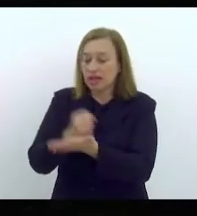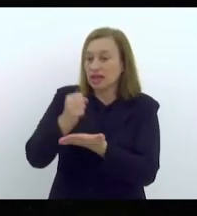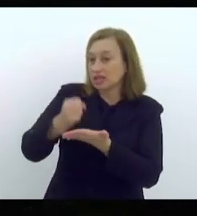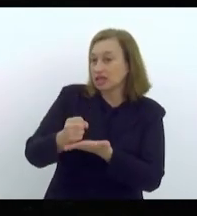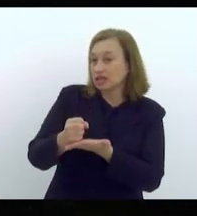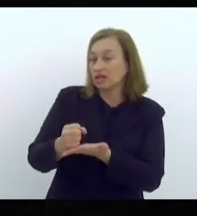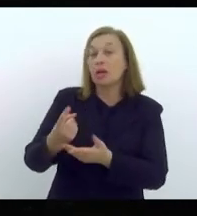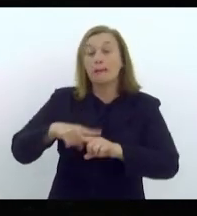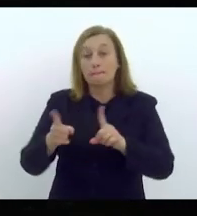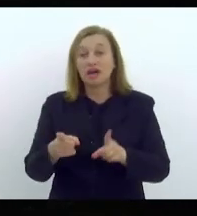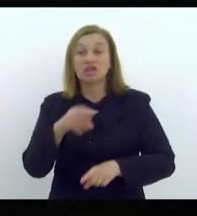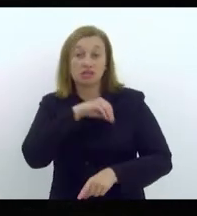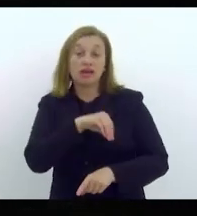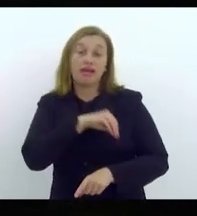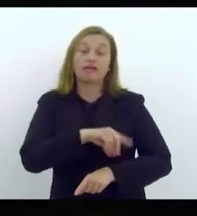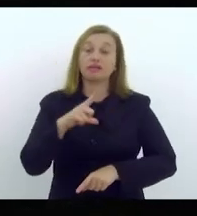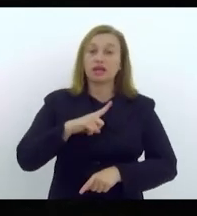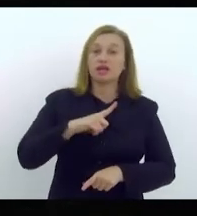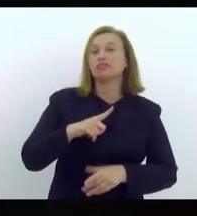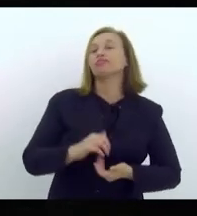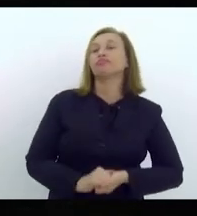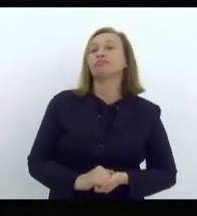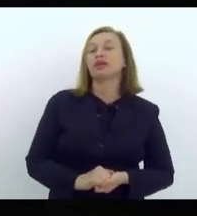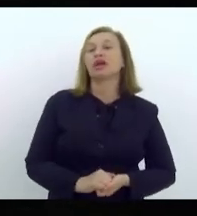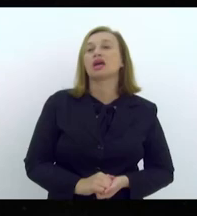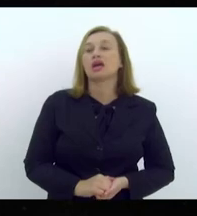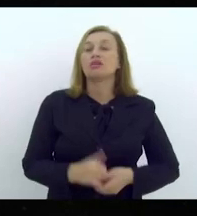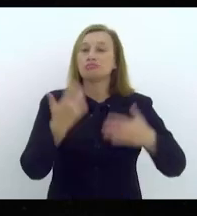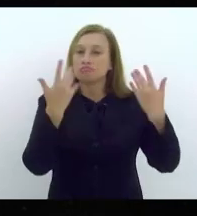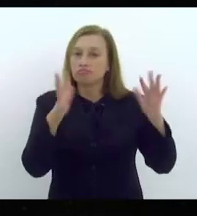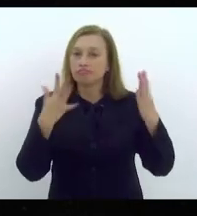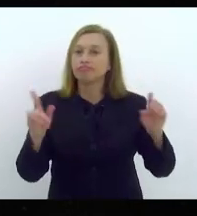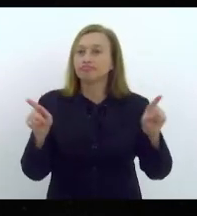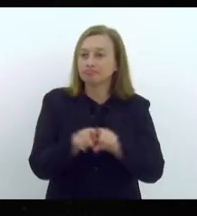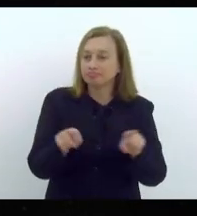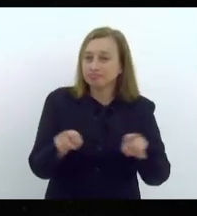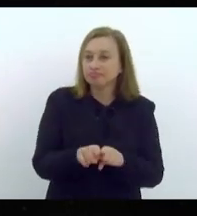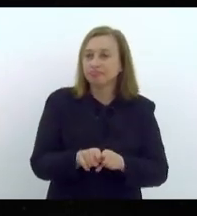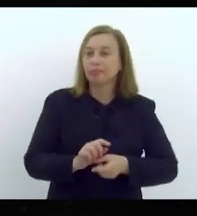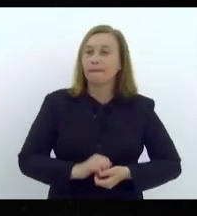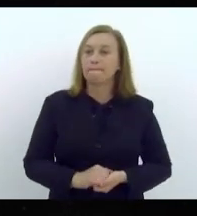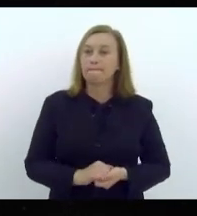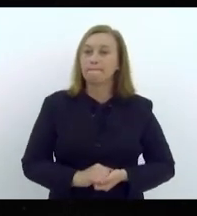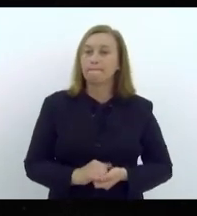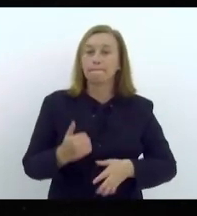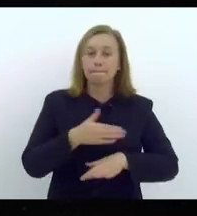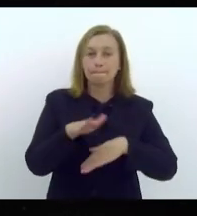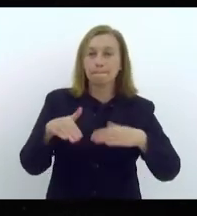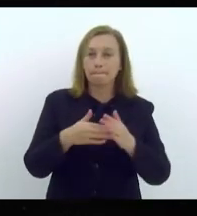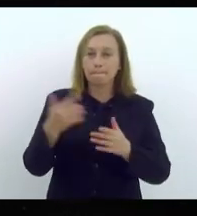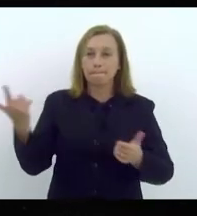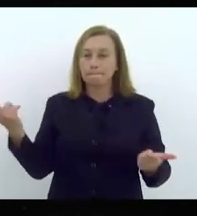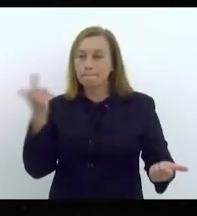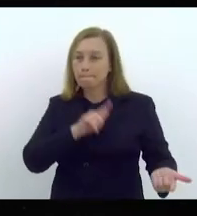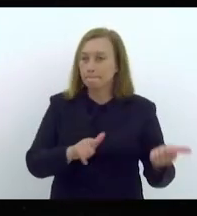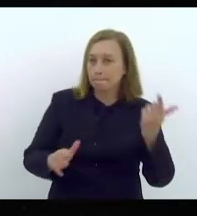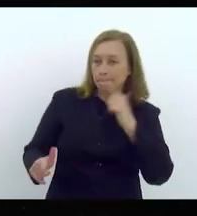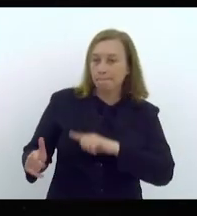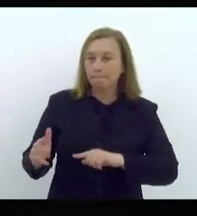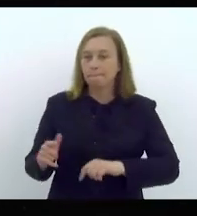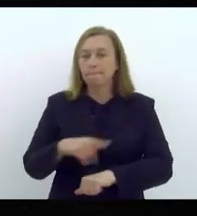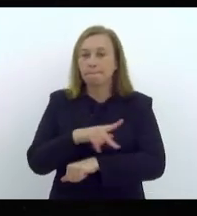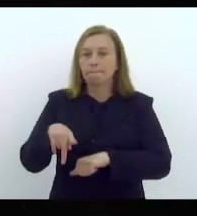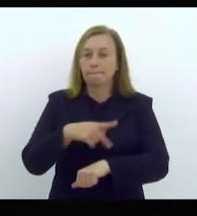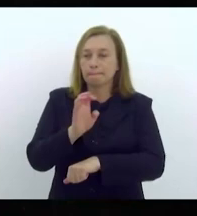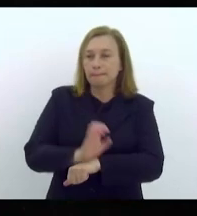povo no Brasil inteiro. Eu queria também celebrar porque todas as conquistas que vêm para o povo do